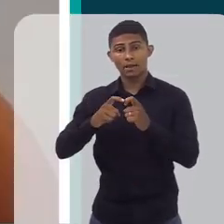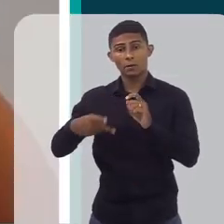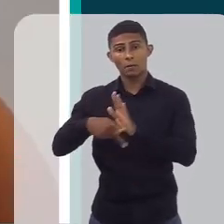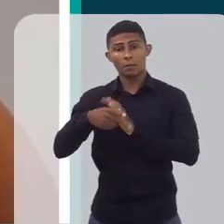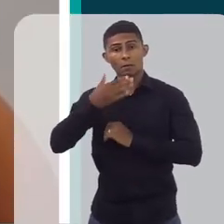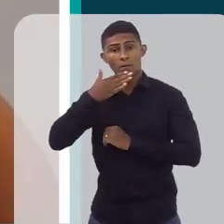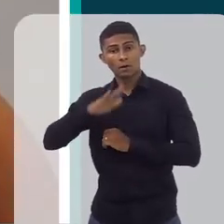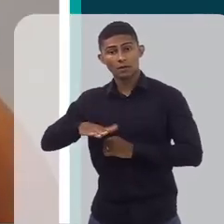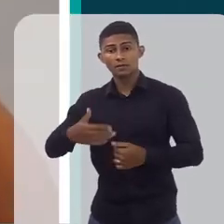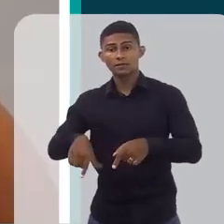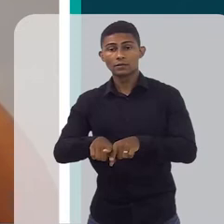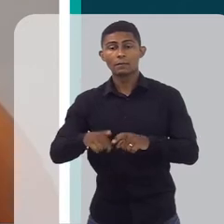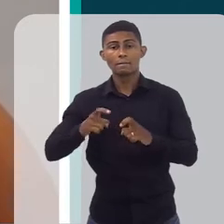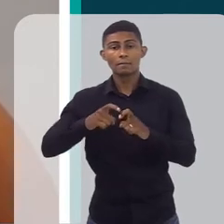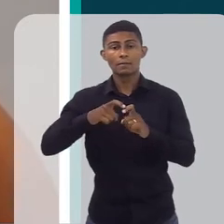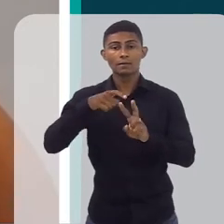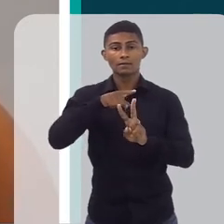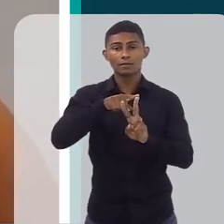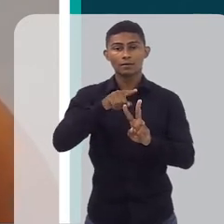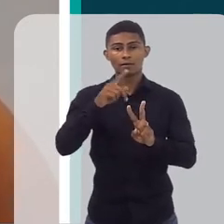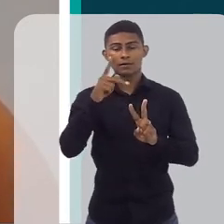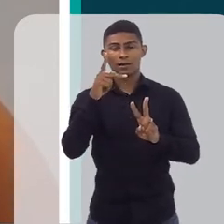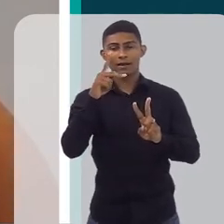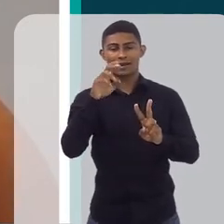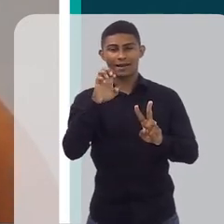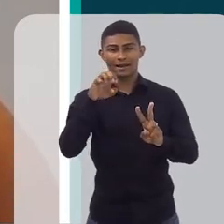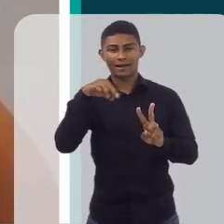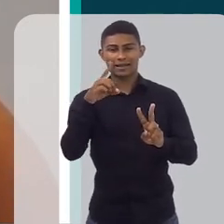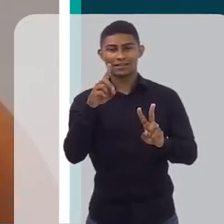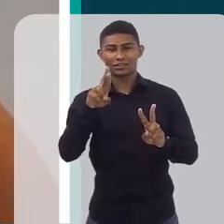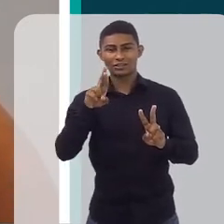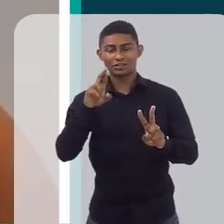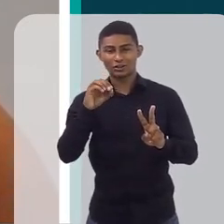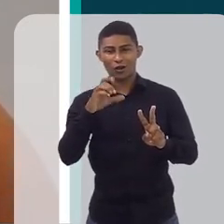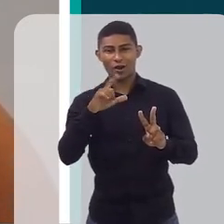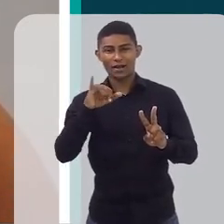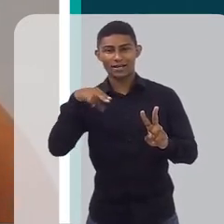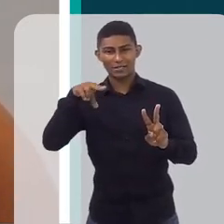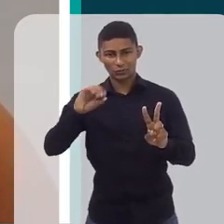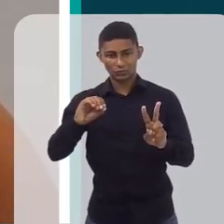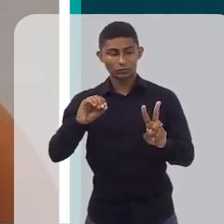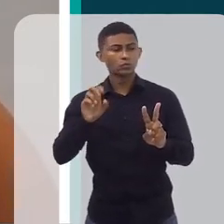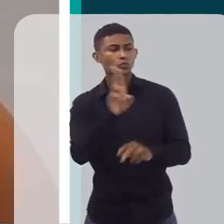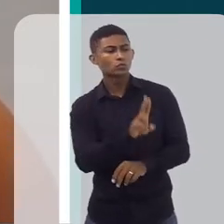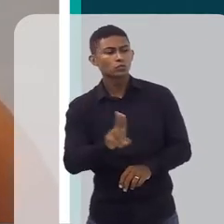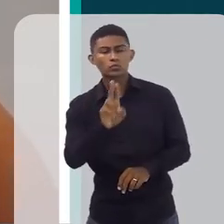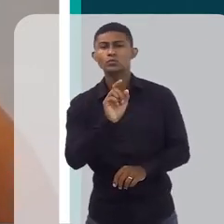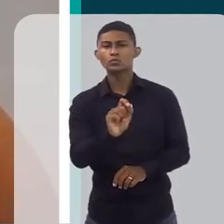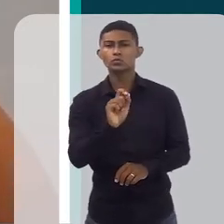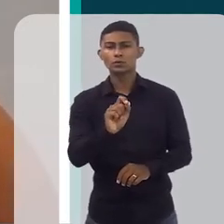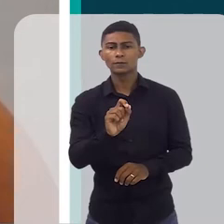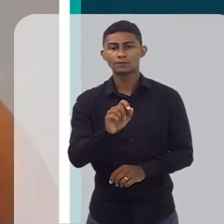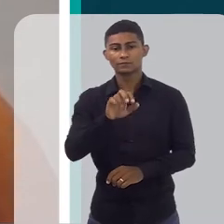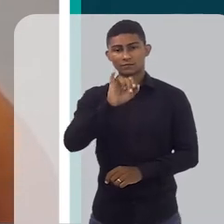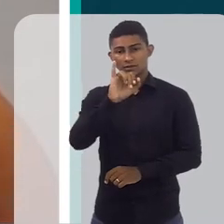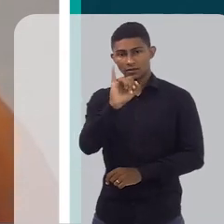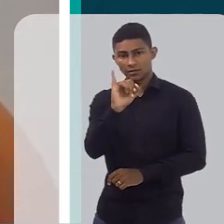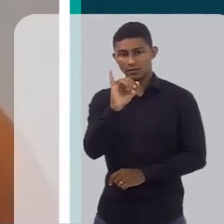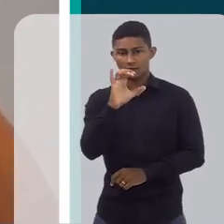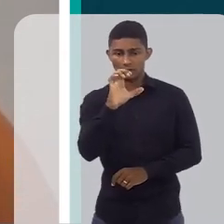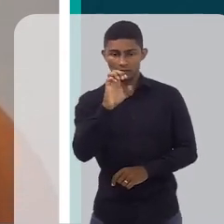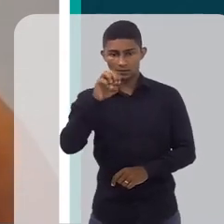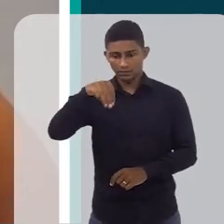pediatra, é o uso do gráfico do IMC. Então, nós temos o IMC, que é uma conta,